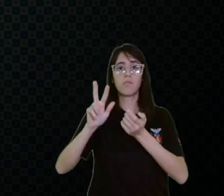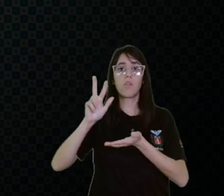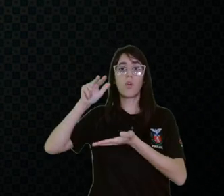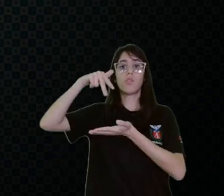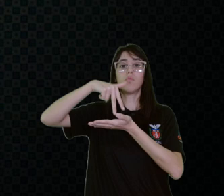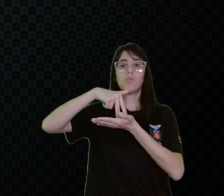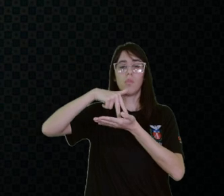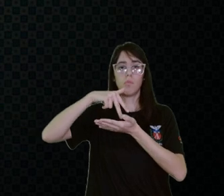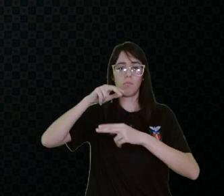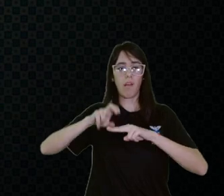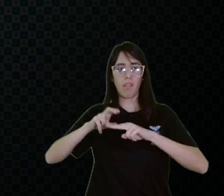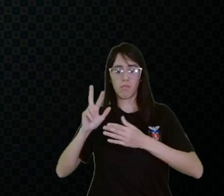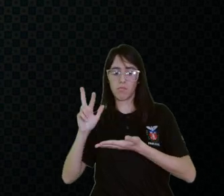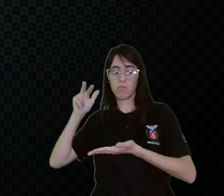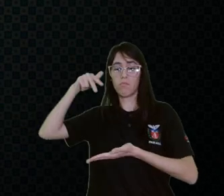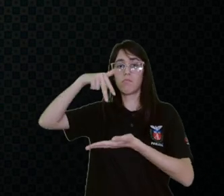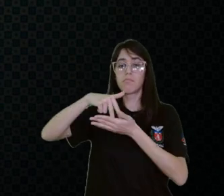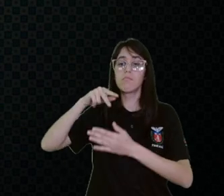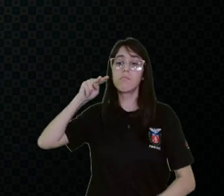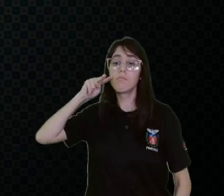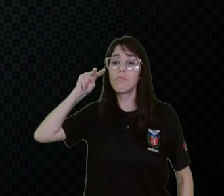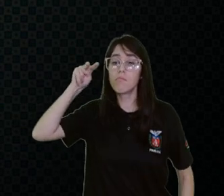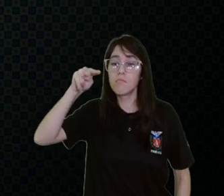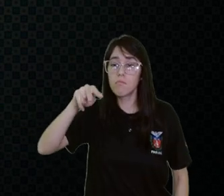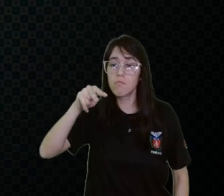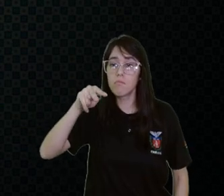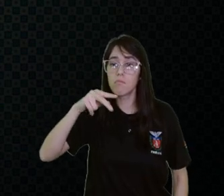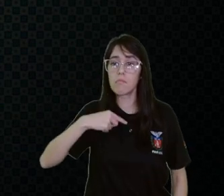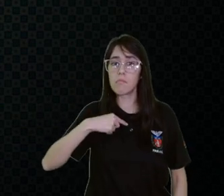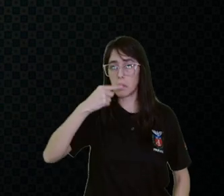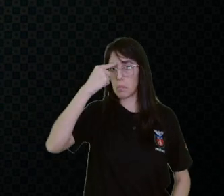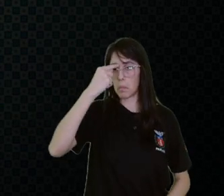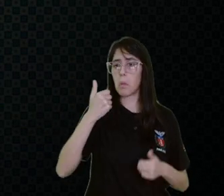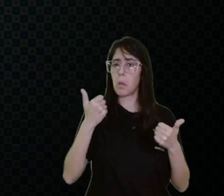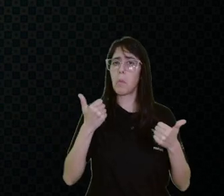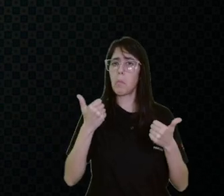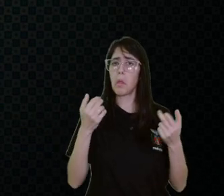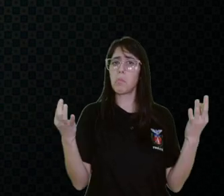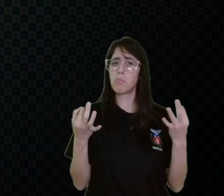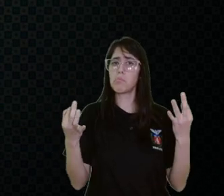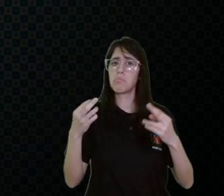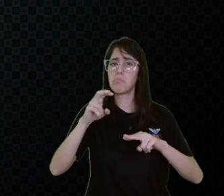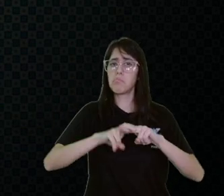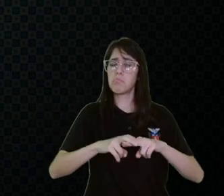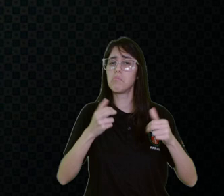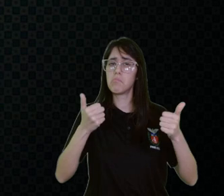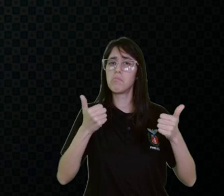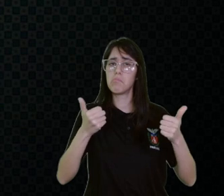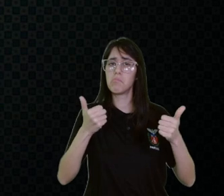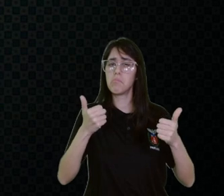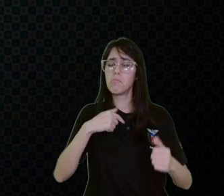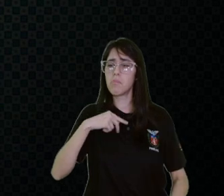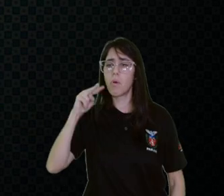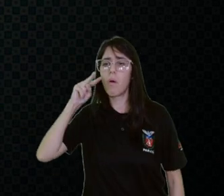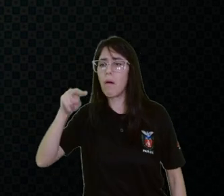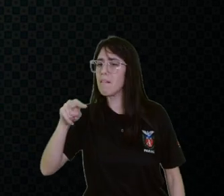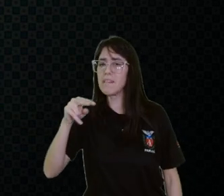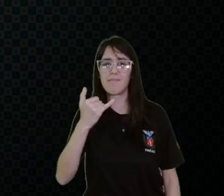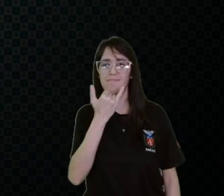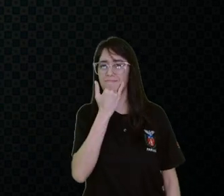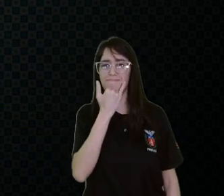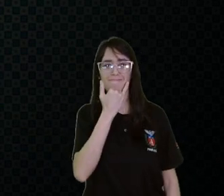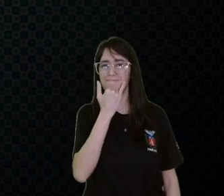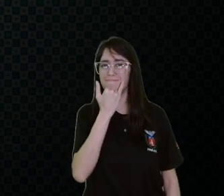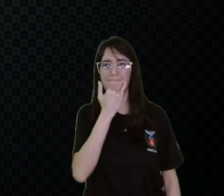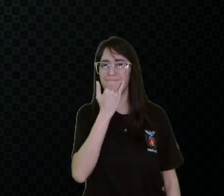visão, veja, aquela pessoa que eu achei que estava bem posicionada lateralmente, eu aqui percebo que não, ela